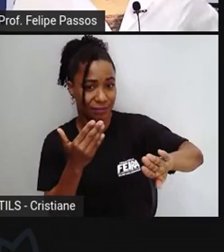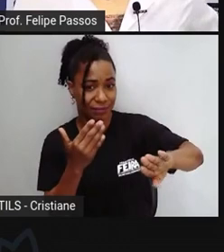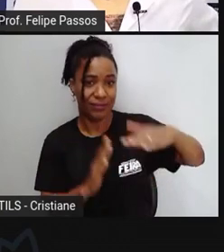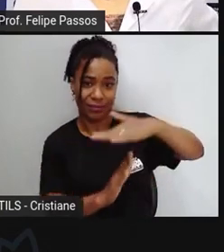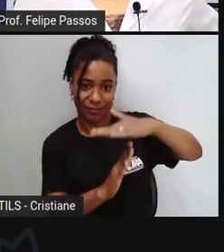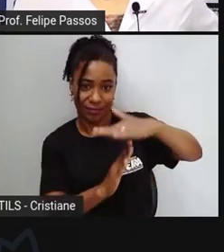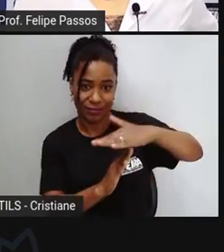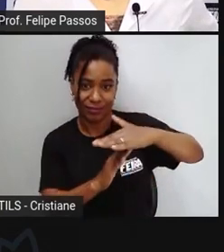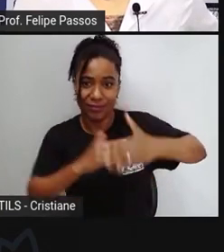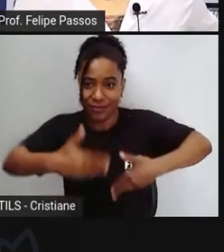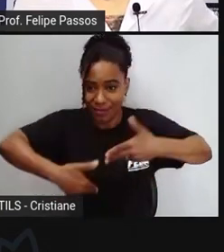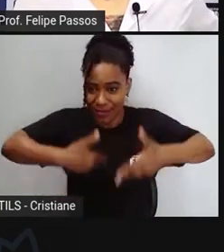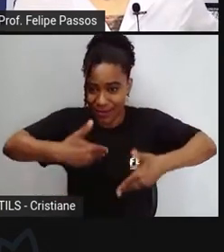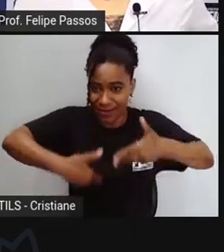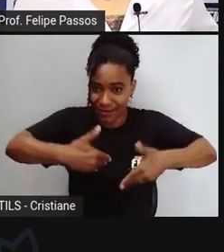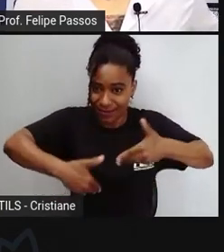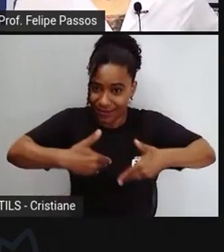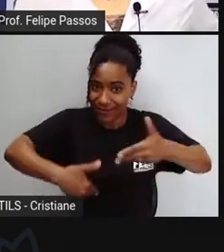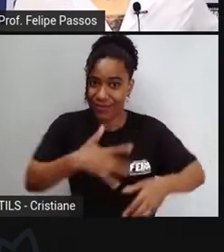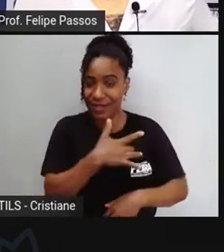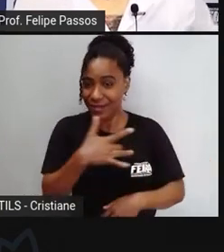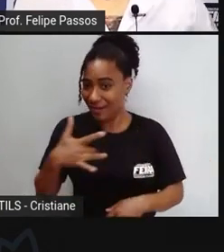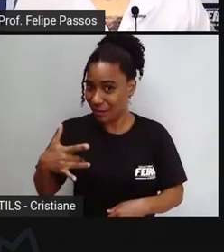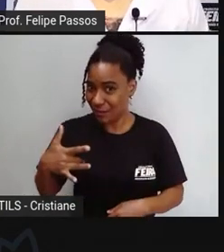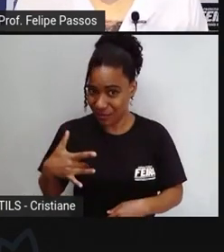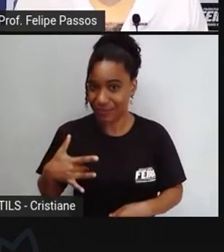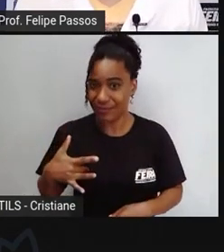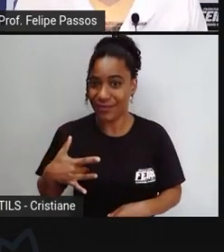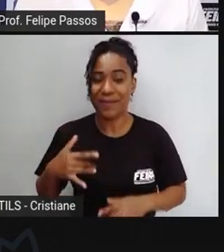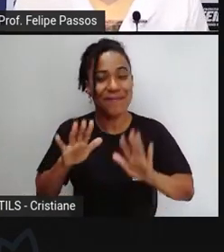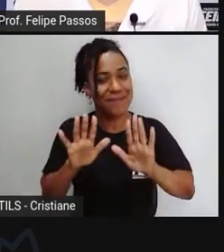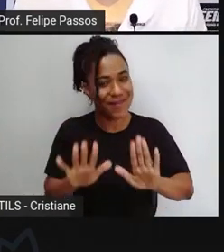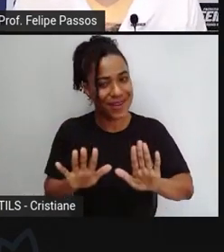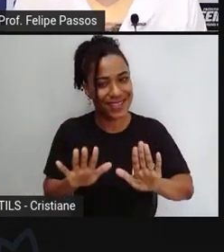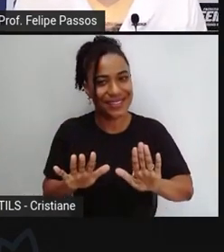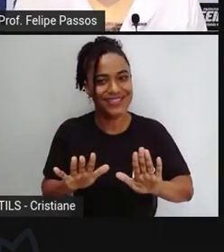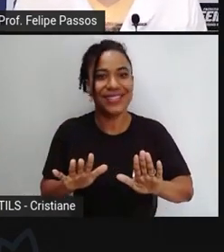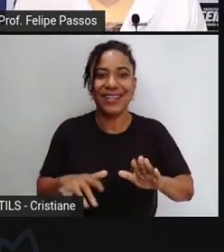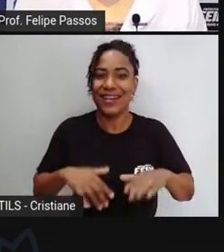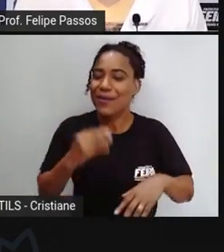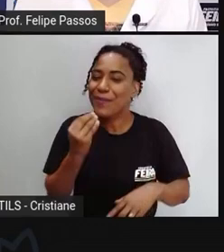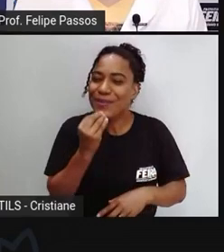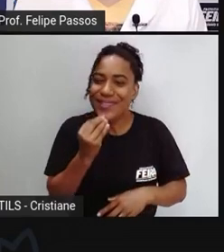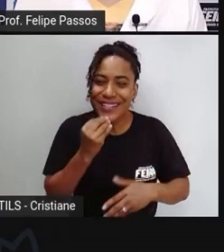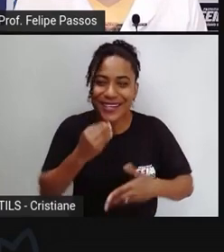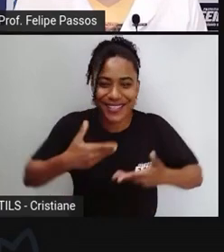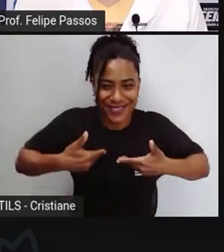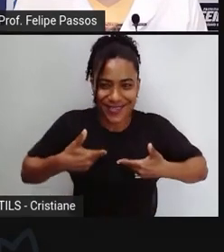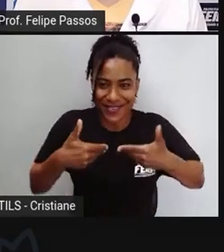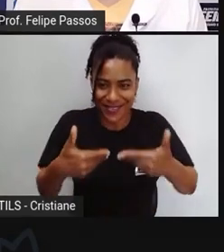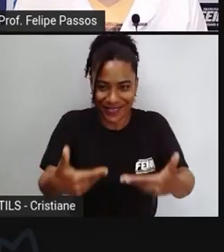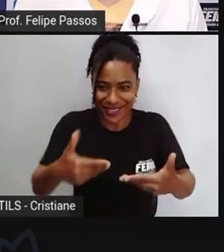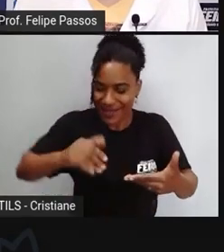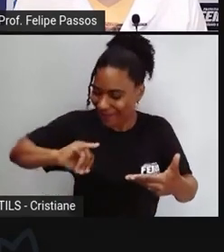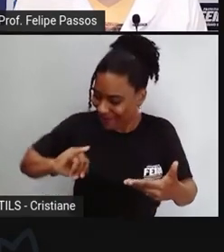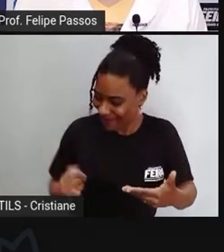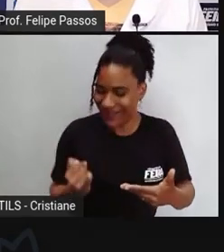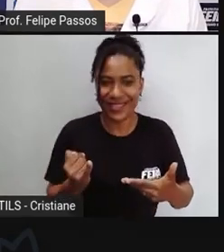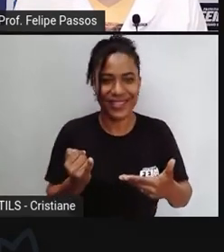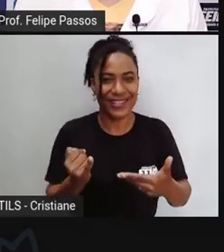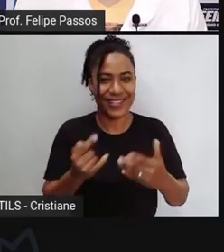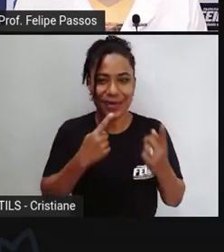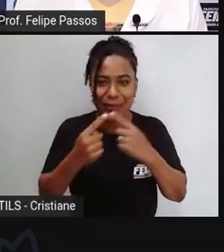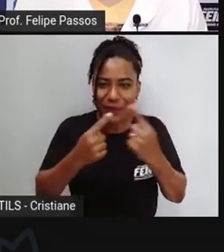tratamento de saúde, mas não posso abrir mão desta oportunidade de falar com você,